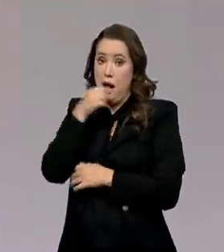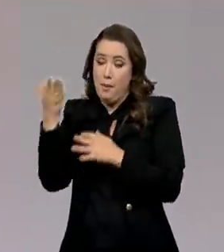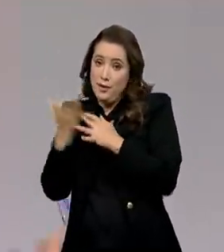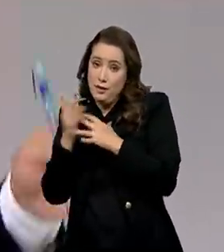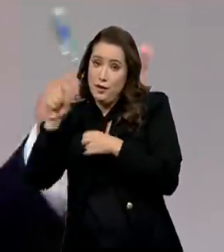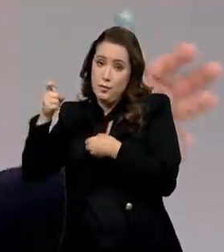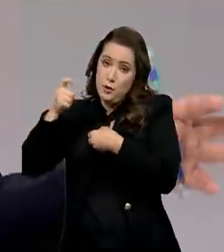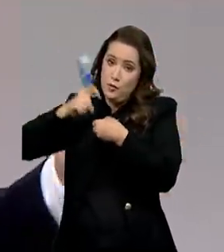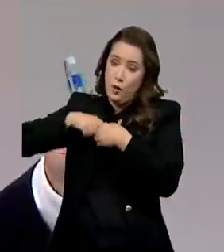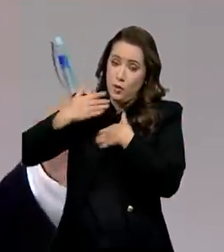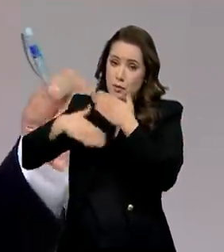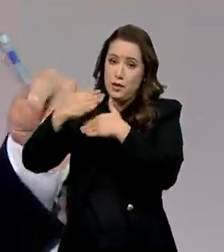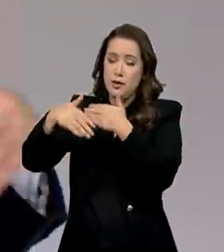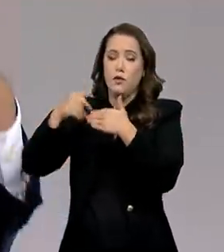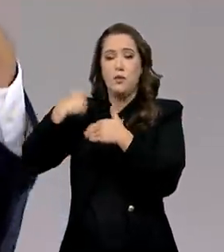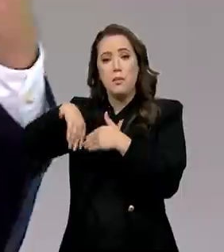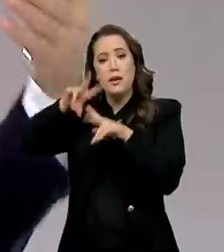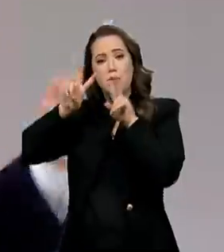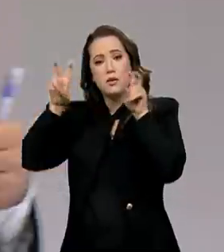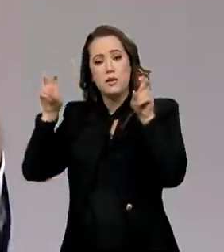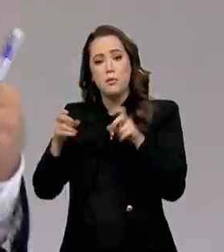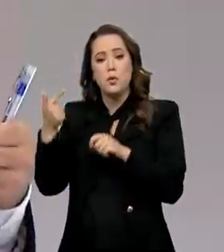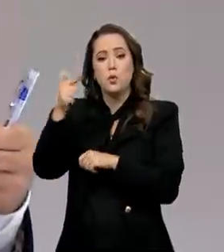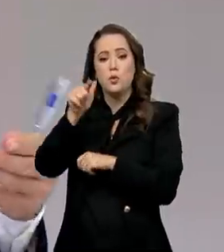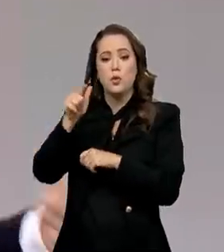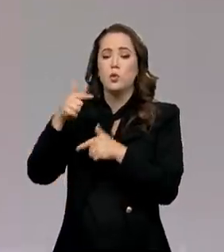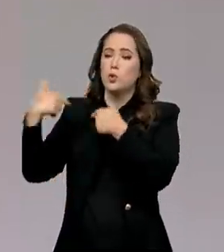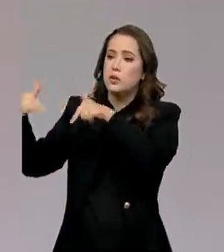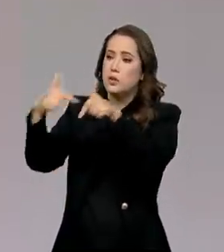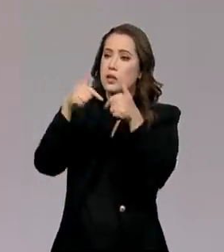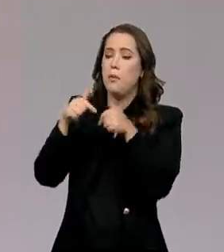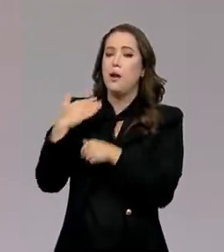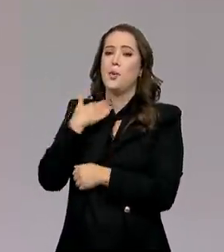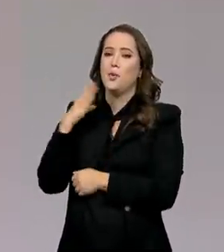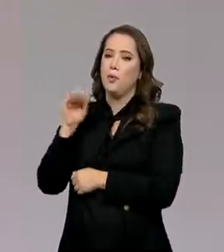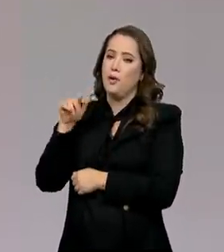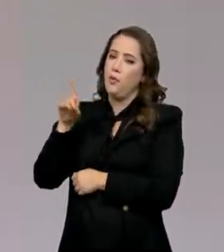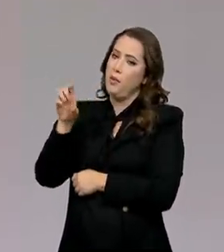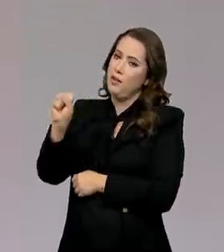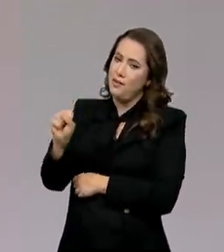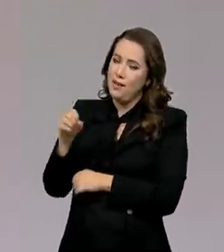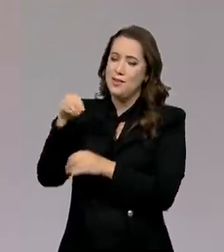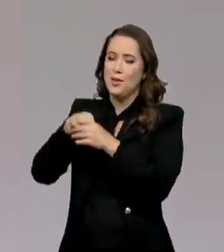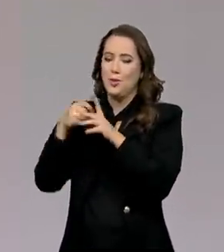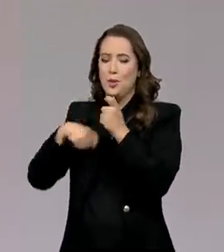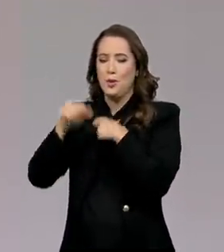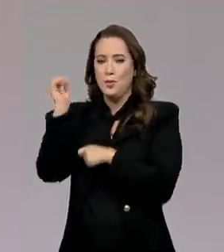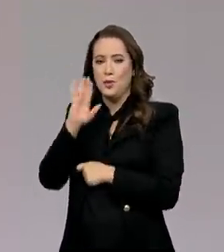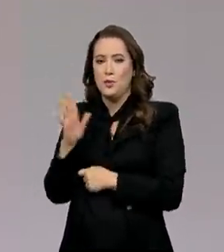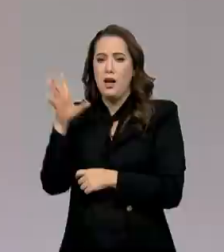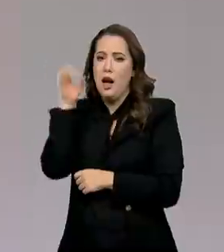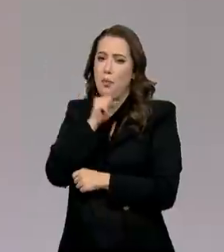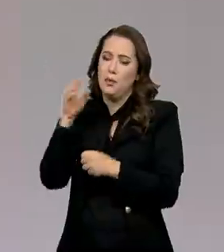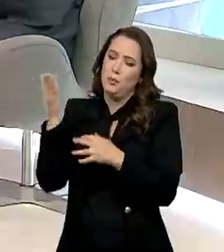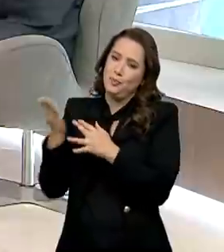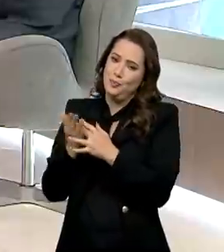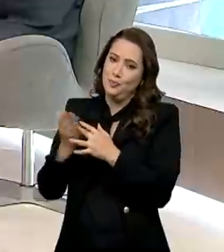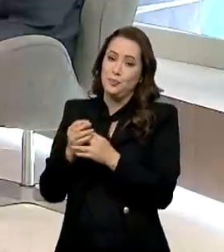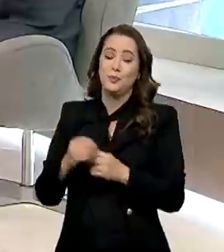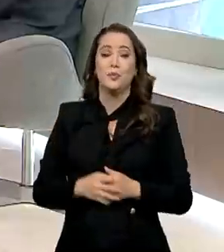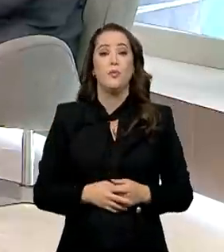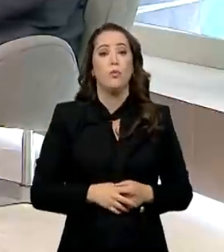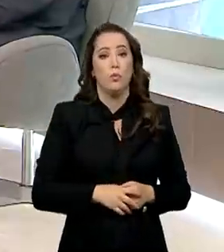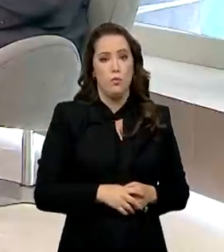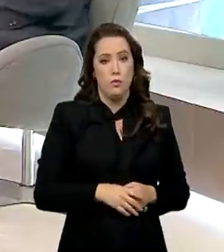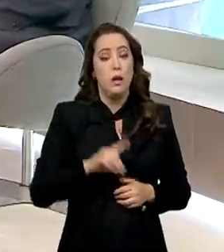pouco a gente volta para desenvolver um pouco mais também as outras funções do BNDES na economia brasileira. Vamos para um rápido intervalo. Obrigado.